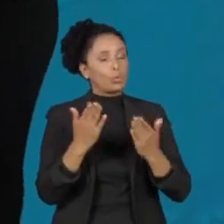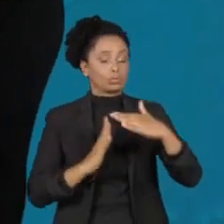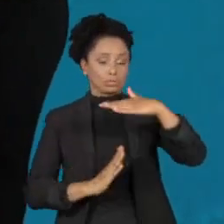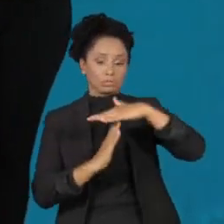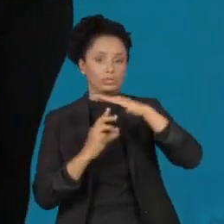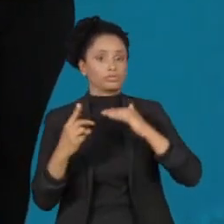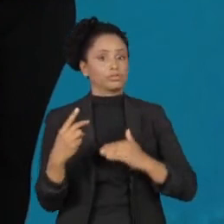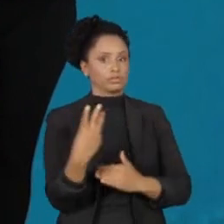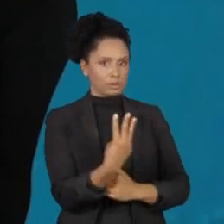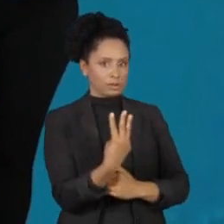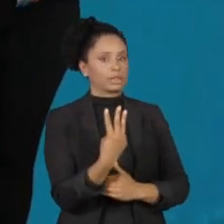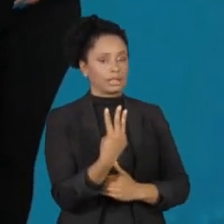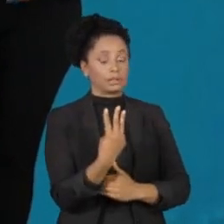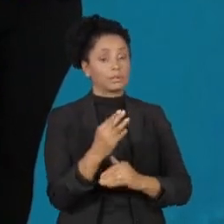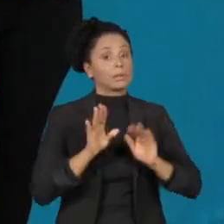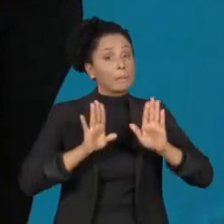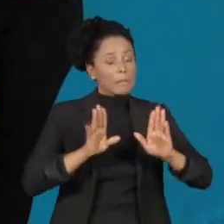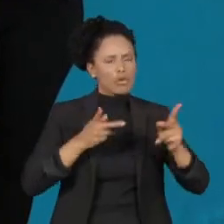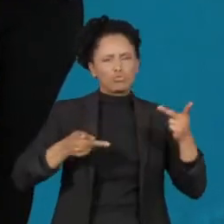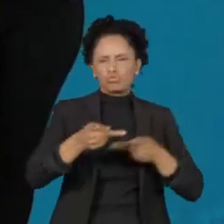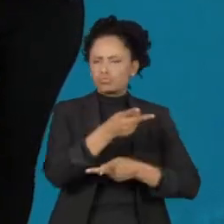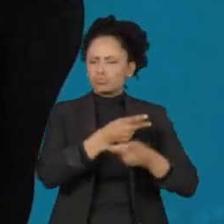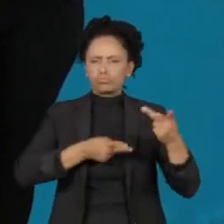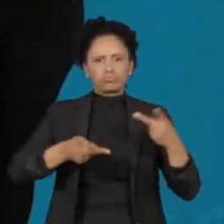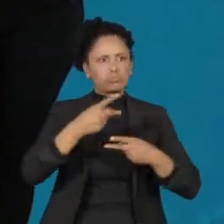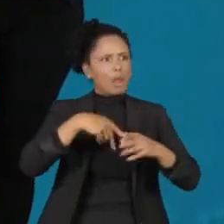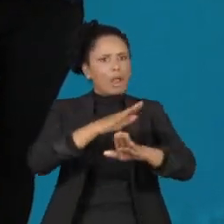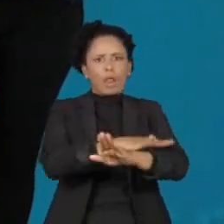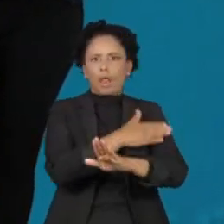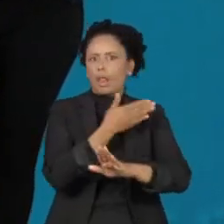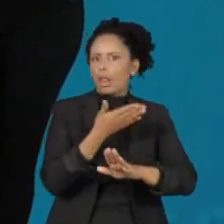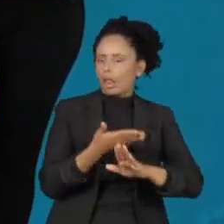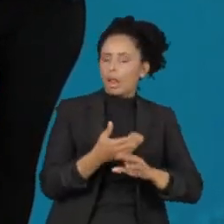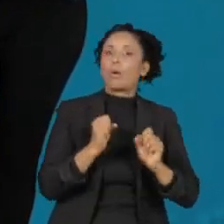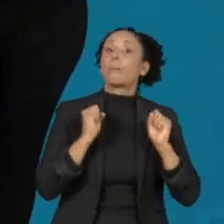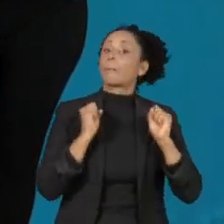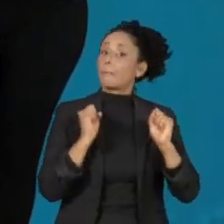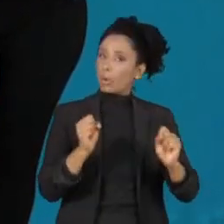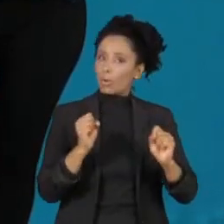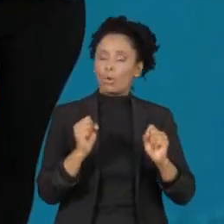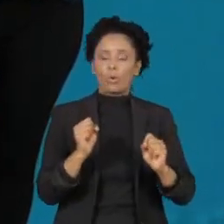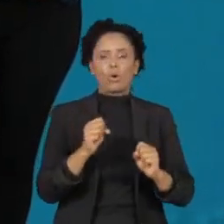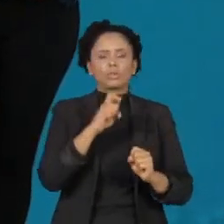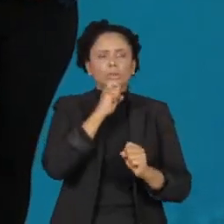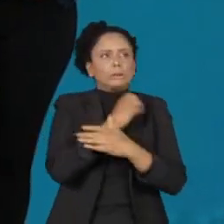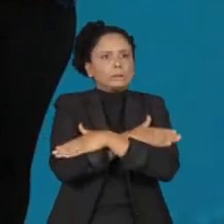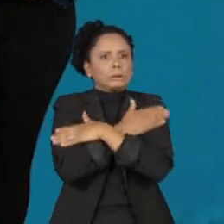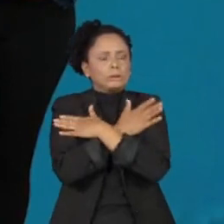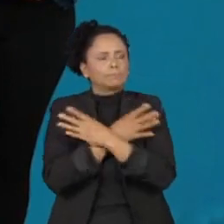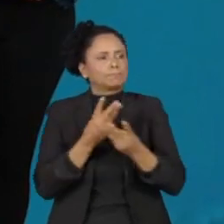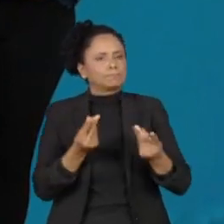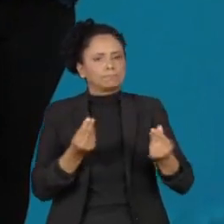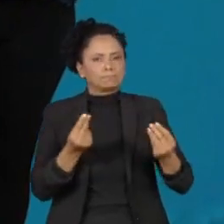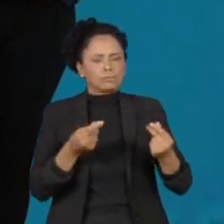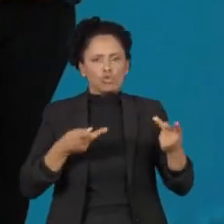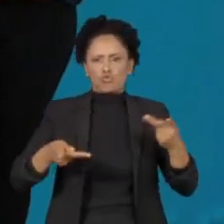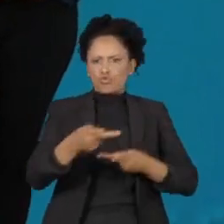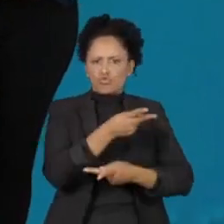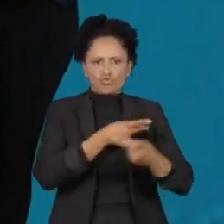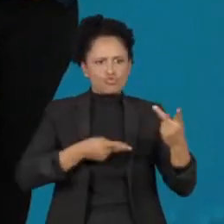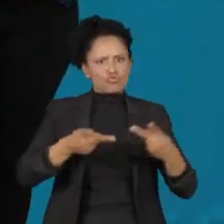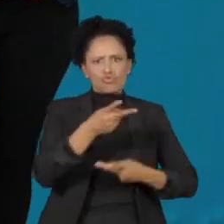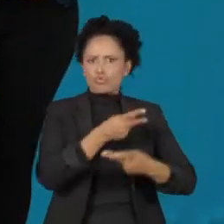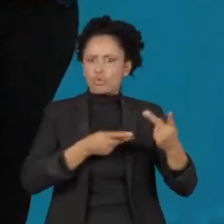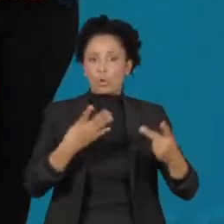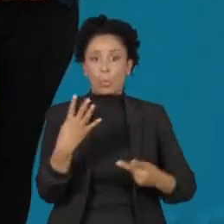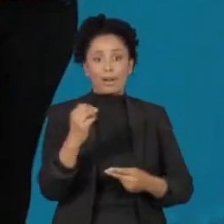chega a 23 graus. Mas venta bastante ao longo do dia, aumentando a sensação de frio. As rajadas variam de 40 a 60